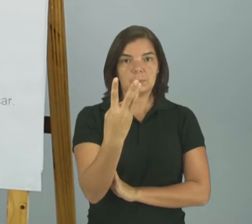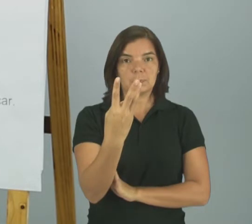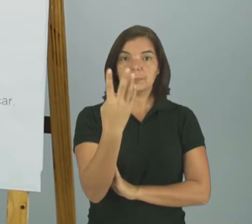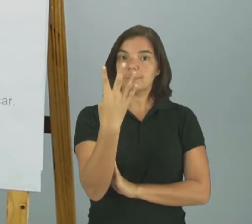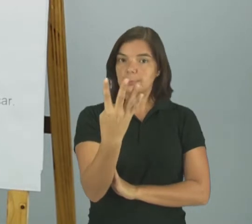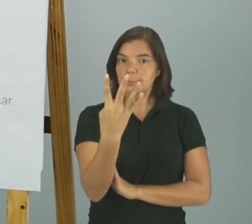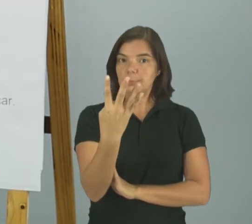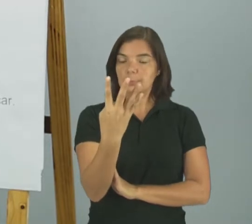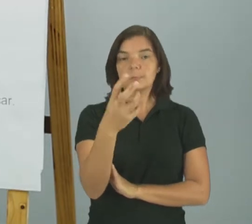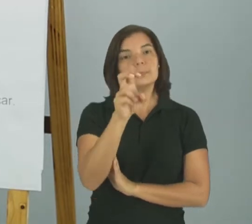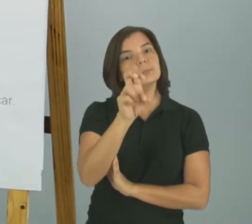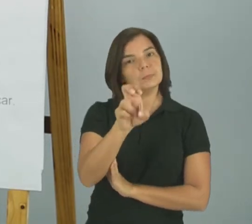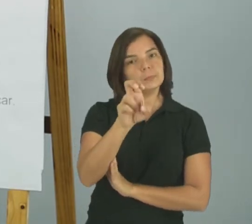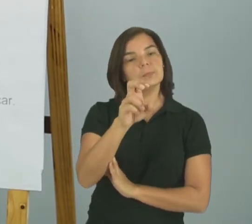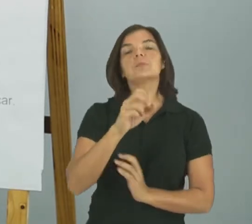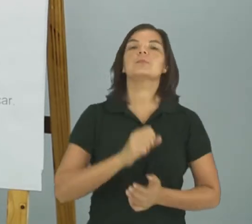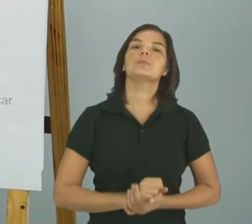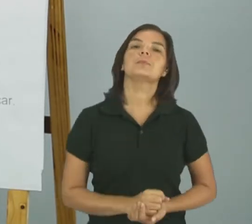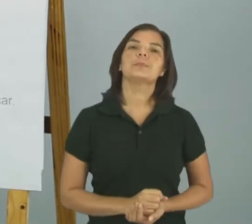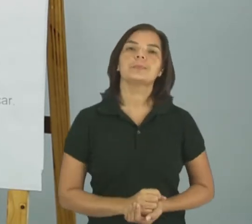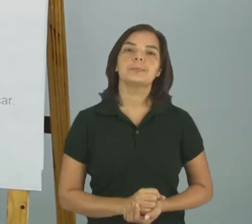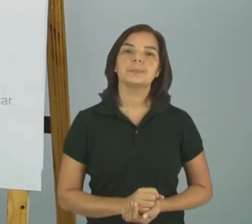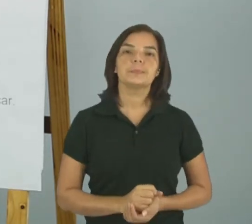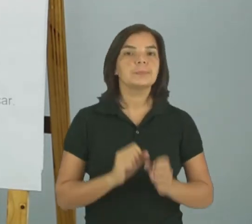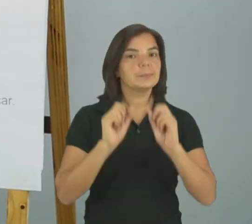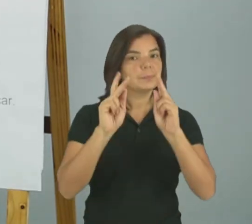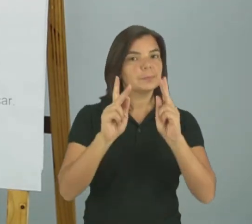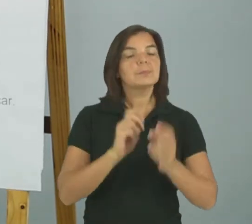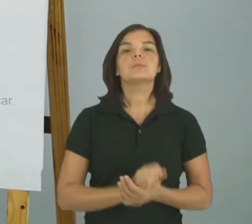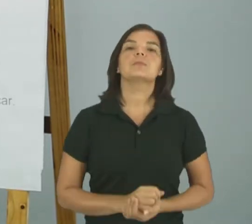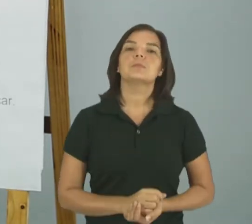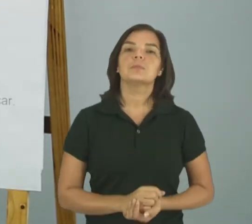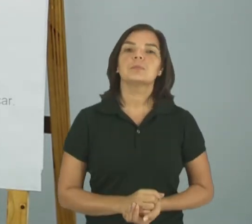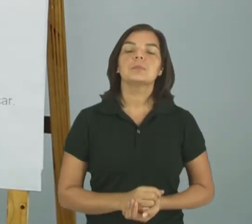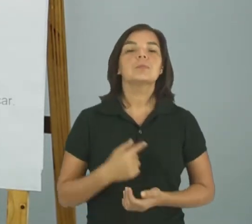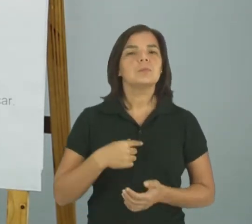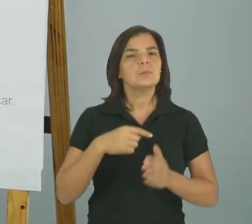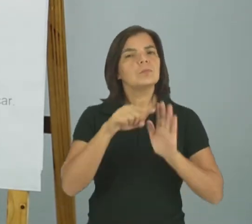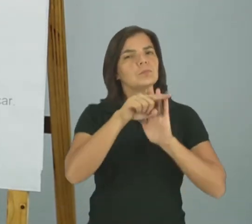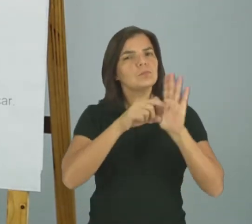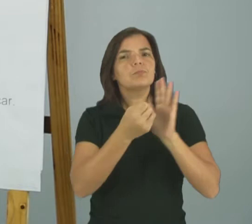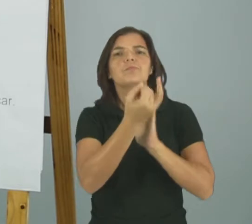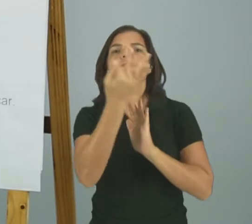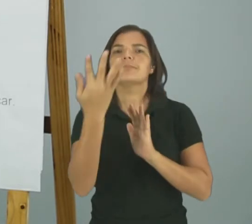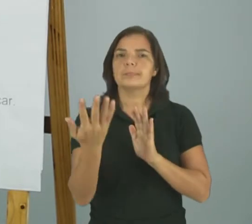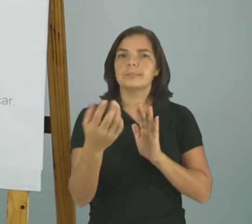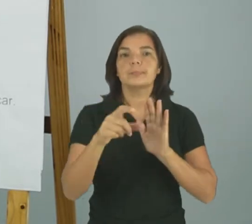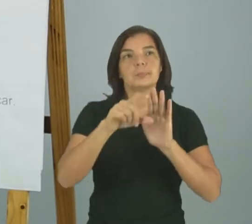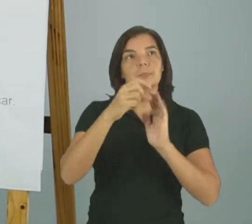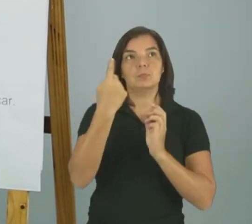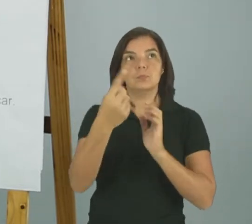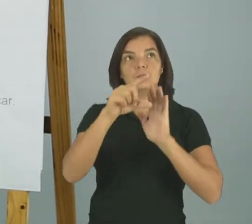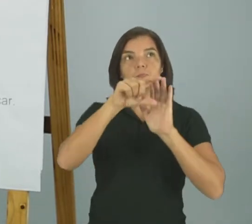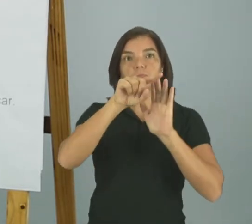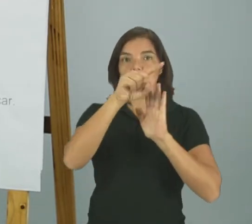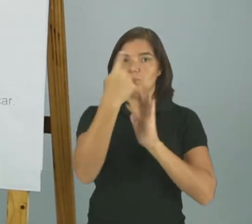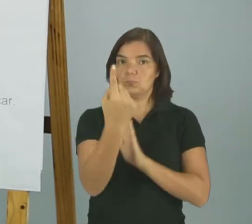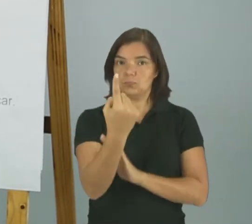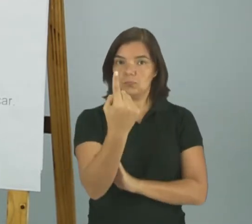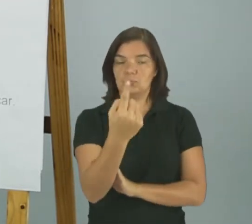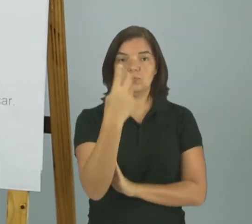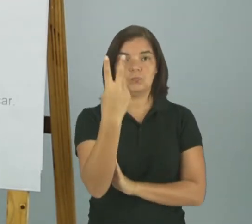Quatro Cinco Ok? Agora se eu for contar os versos Eu posso dizer que tem Um